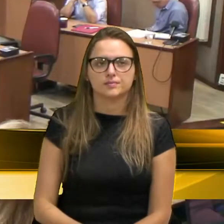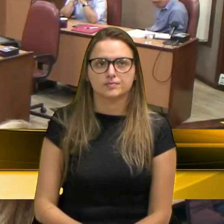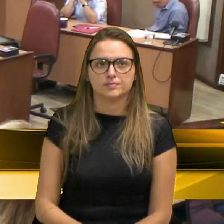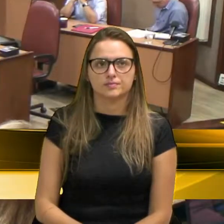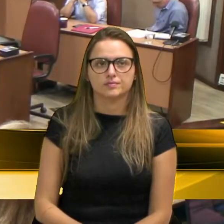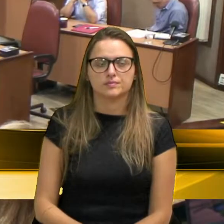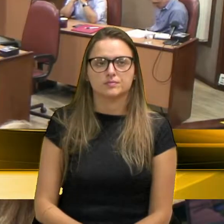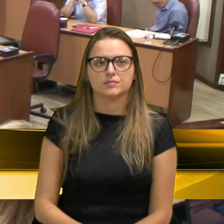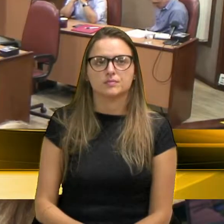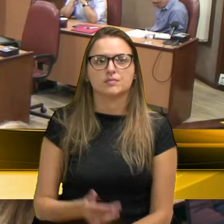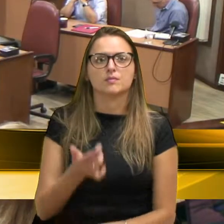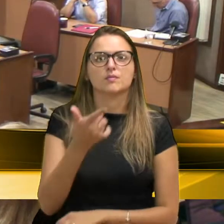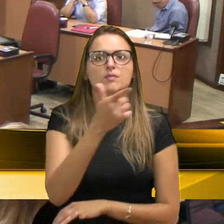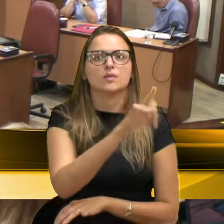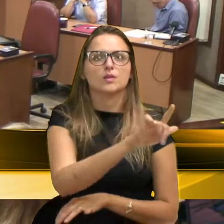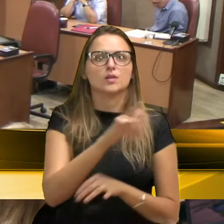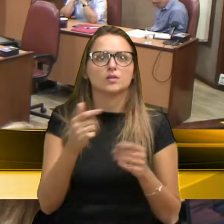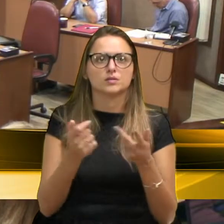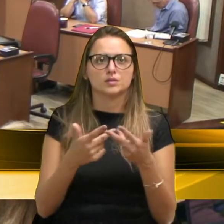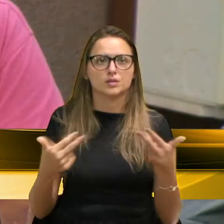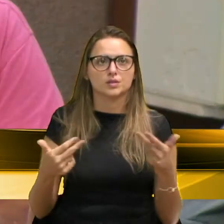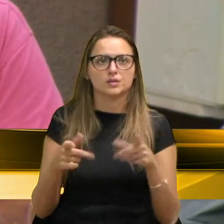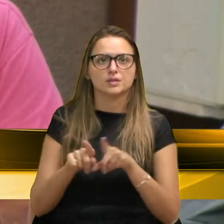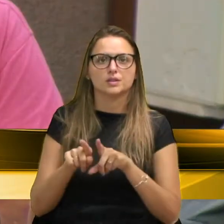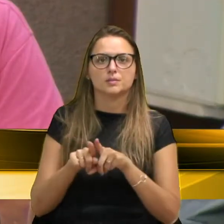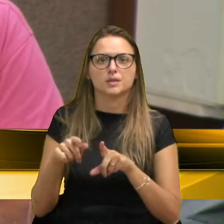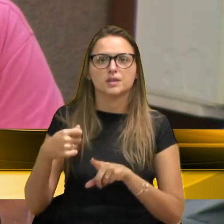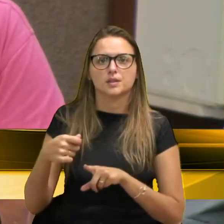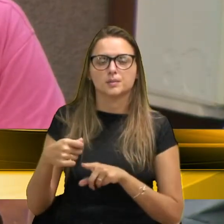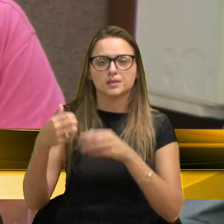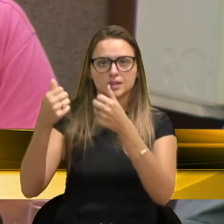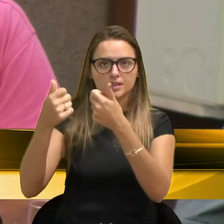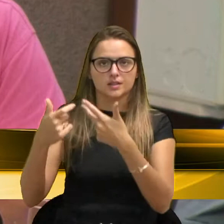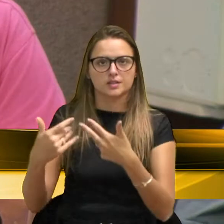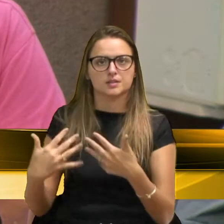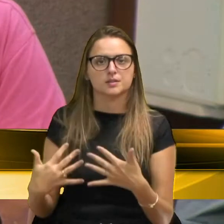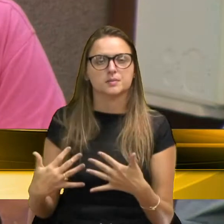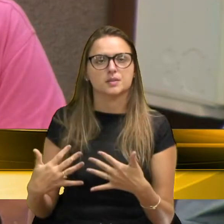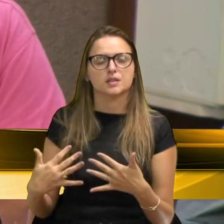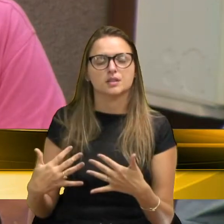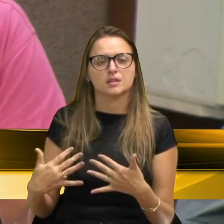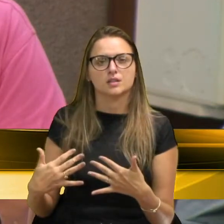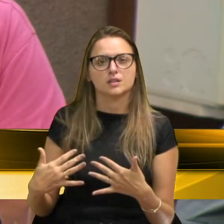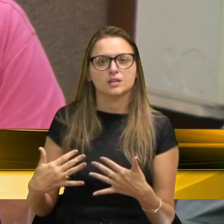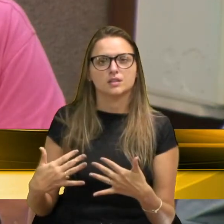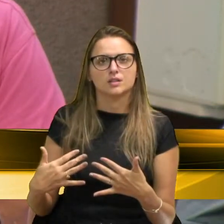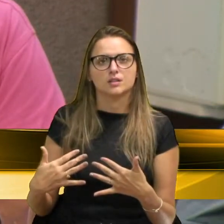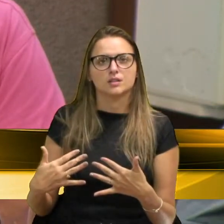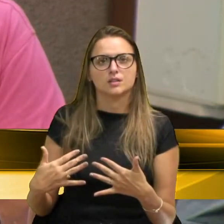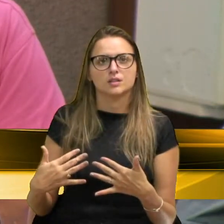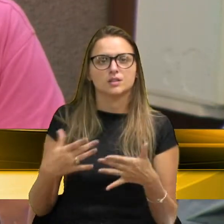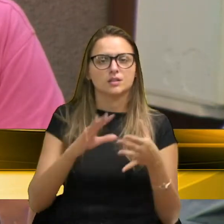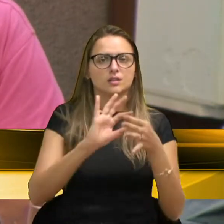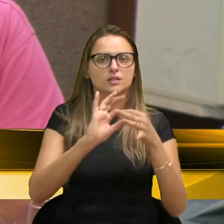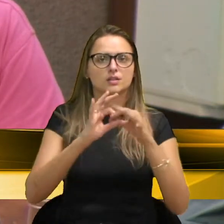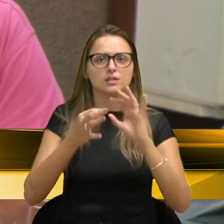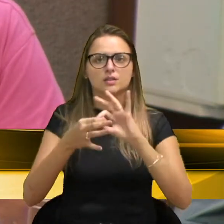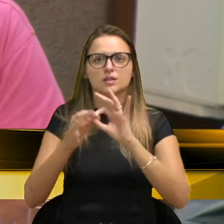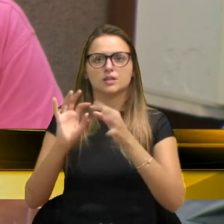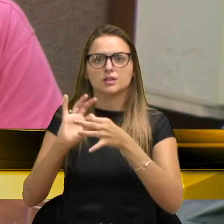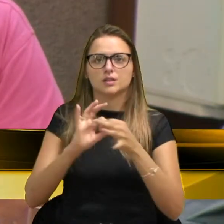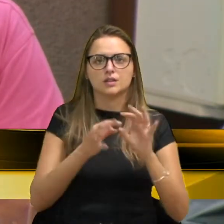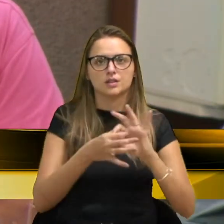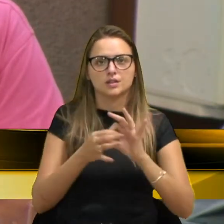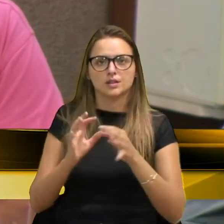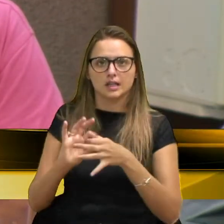Outra coisa também, que a gente tem que lembrar, é que deixaram as Olimpíadas coloniais do